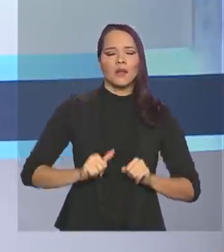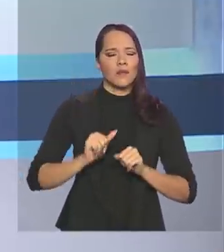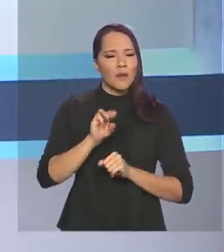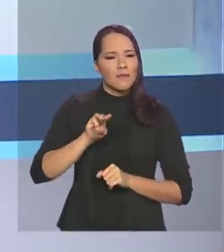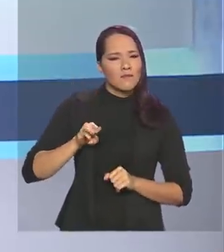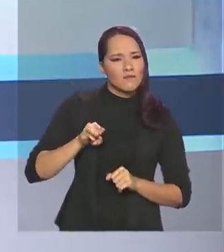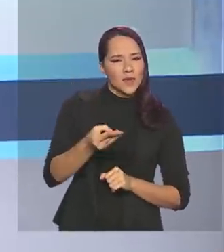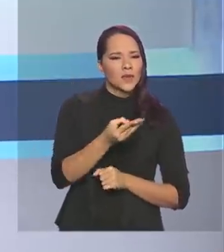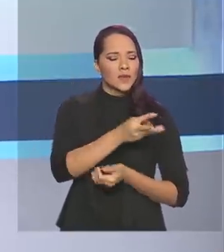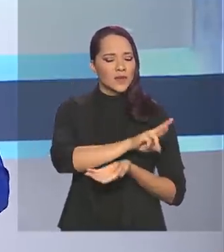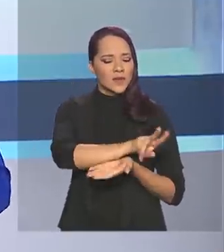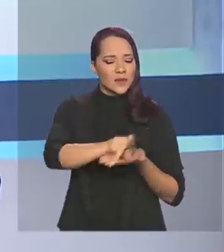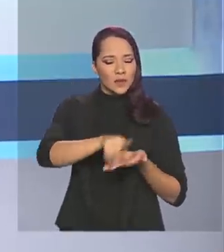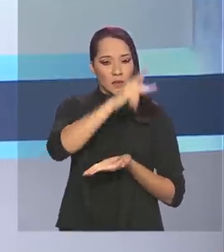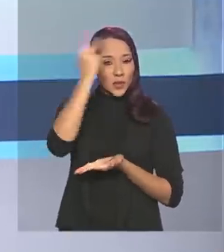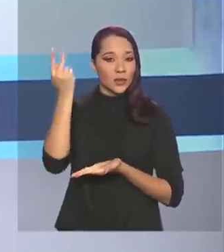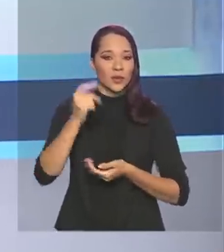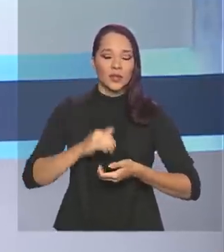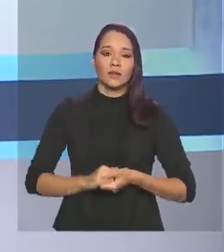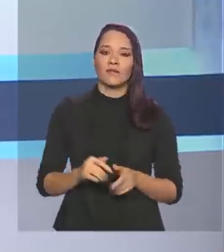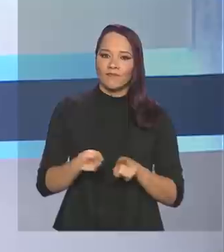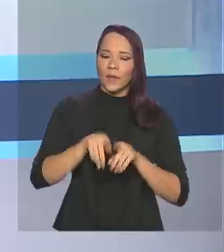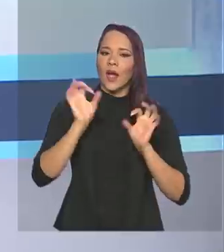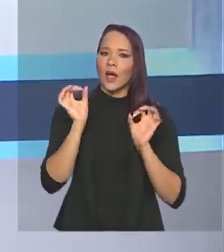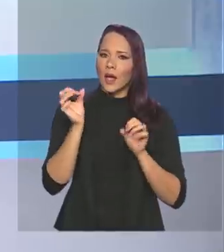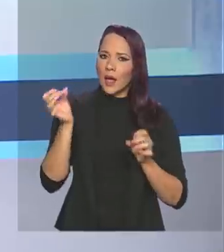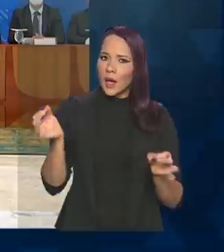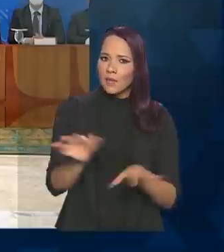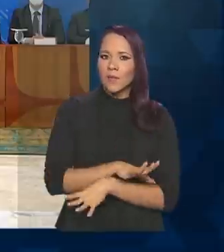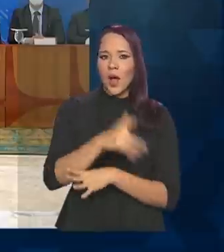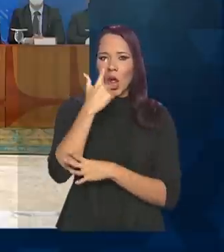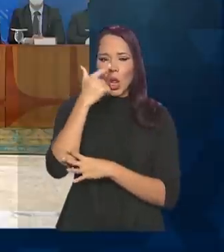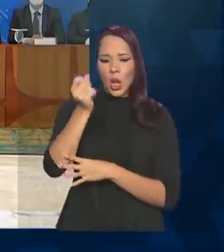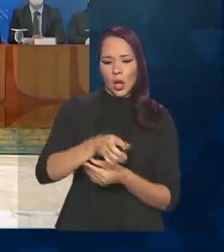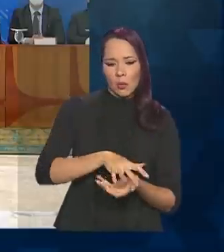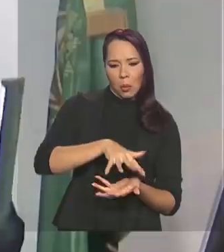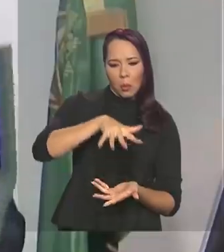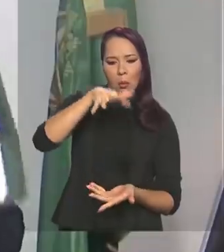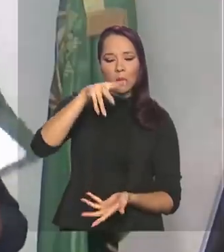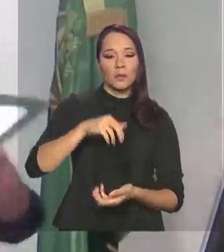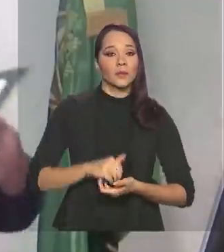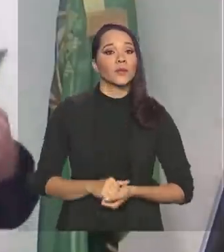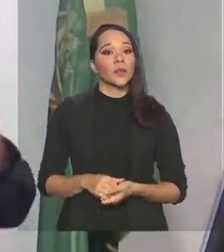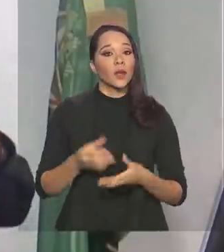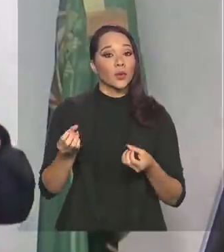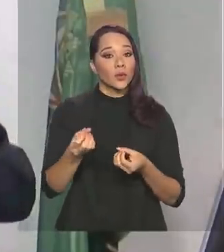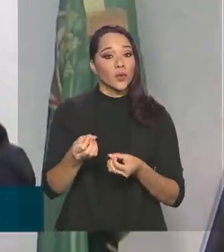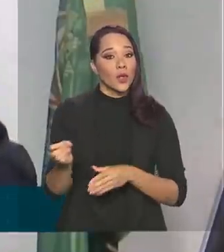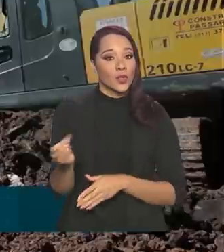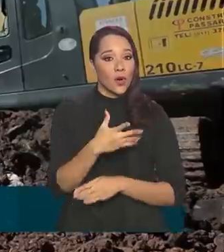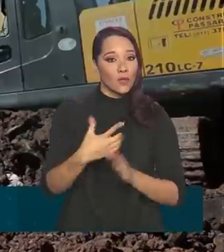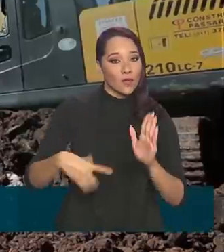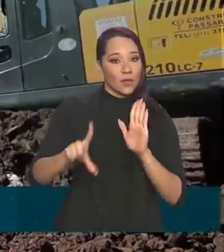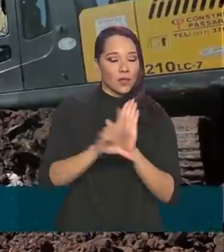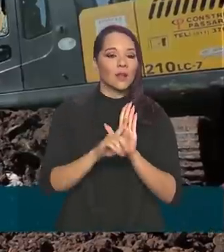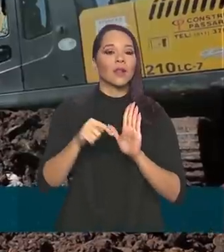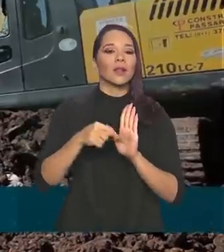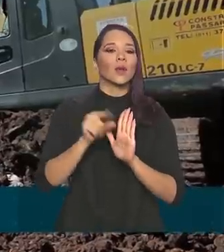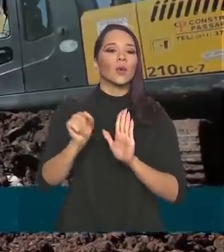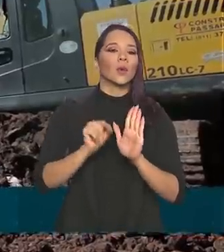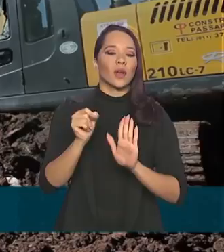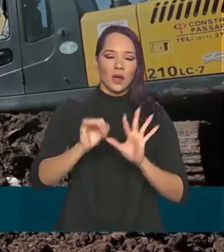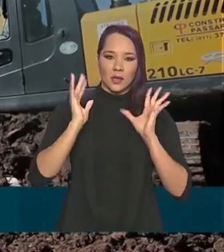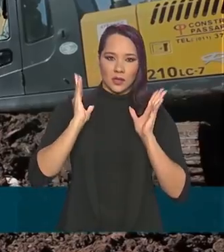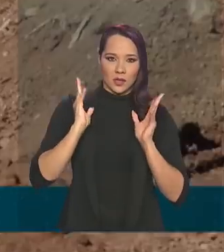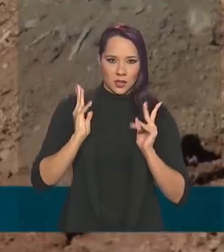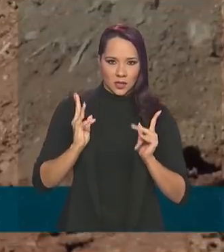brasileiros, além de acabar com os lixões. O novo marco do saneamento tem como meta universalizar o